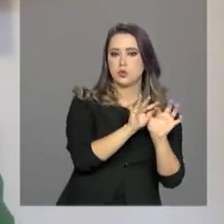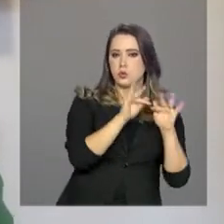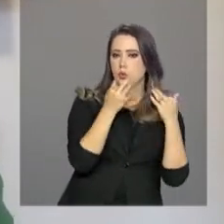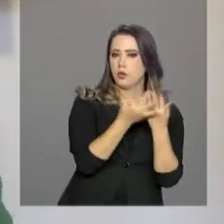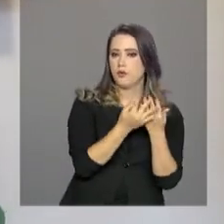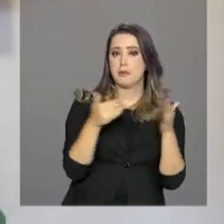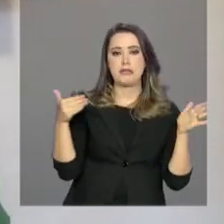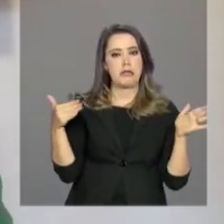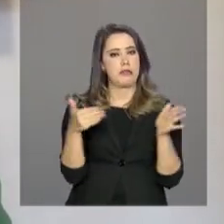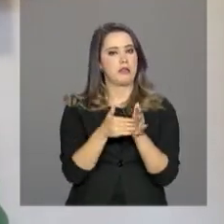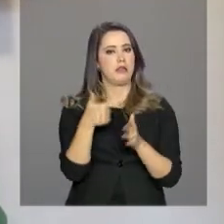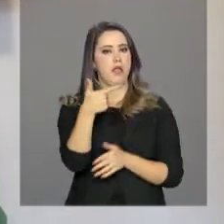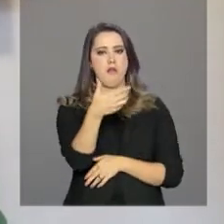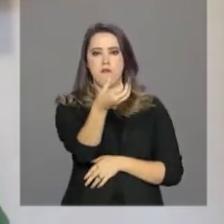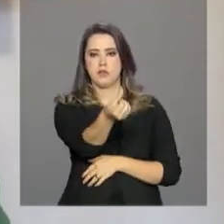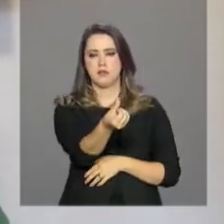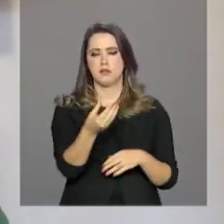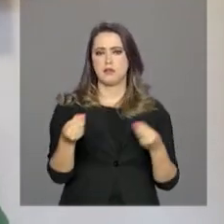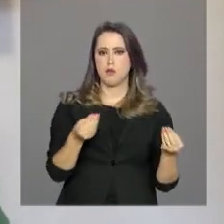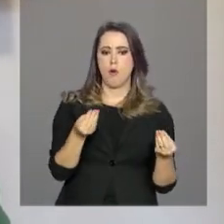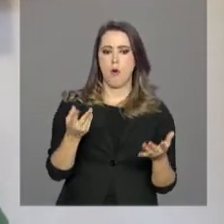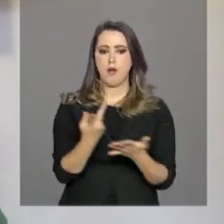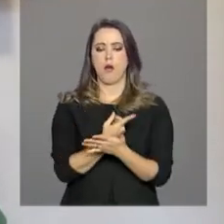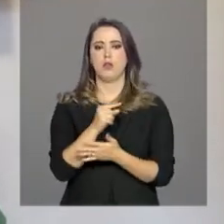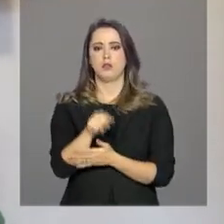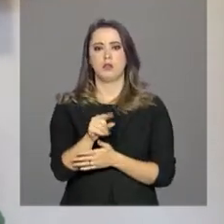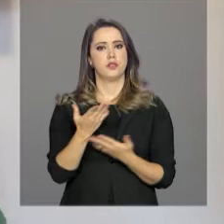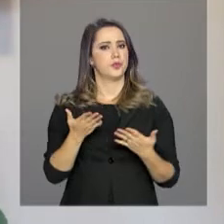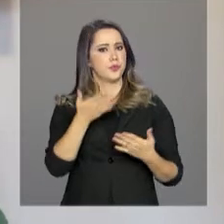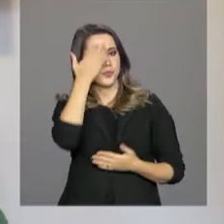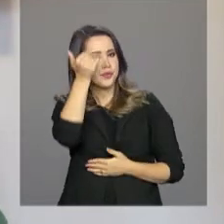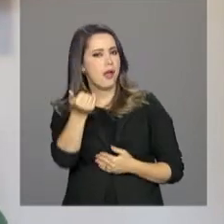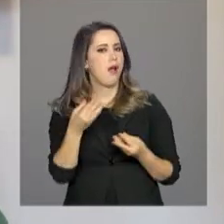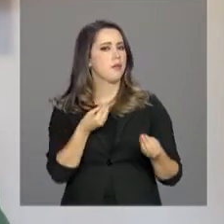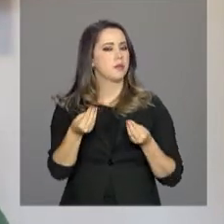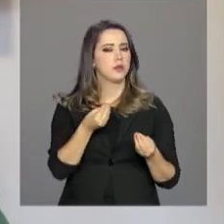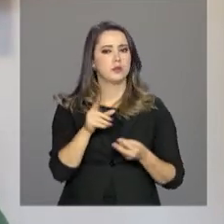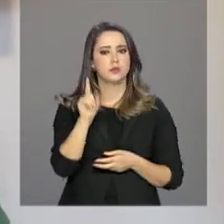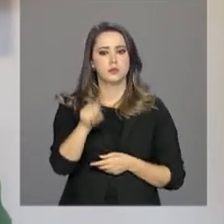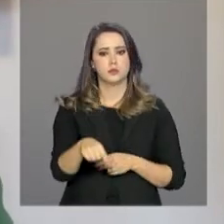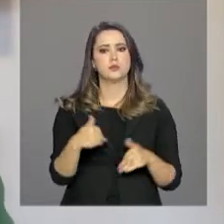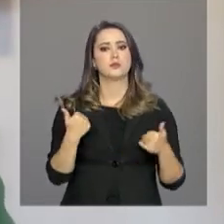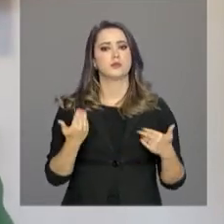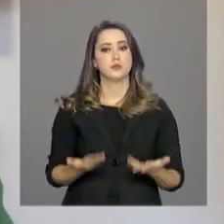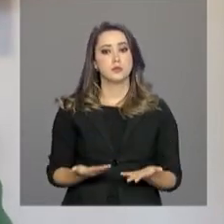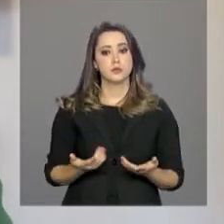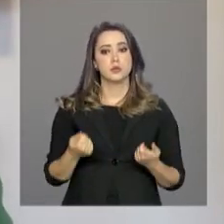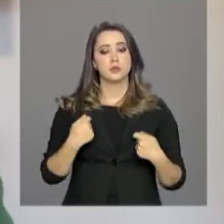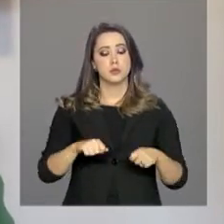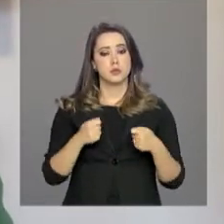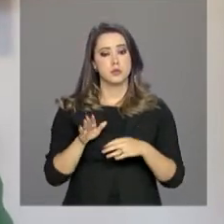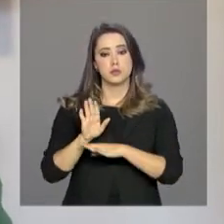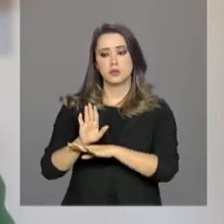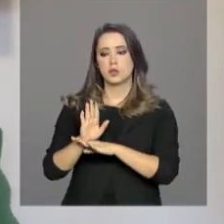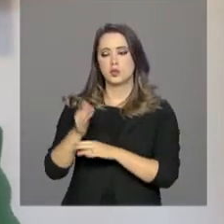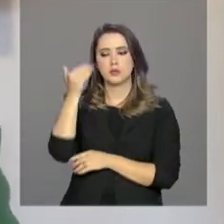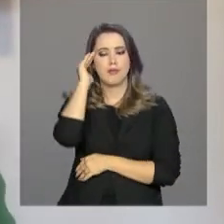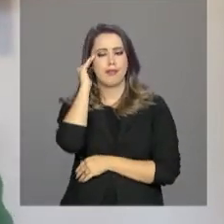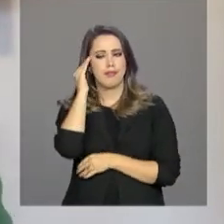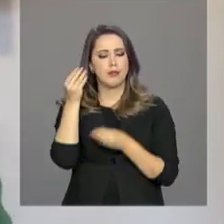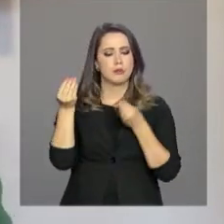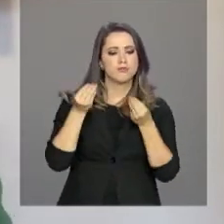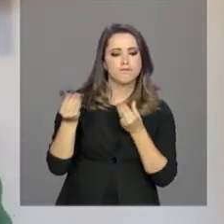perspectiva de saber como que essa reunião vai acontecer, ainda não se sabe muito bem. Então, esse defensor público está tentando ajudar a entender melhor